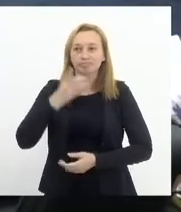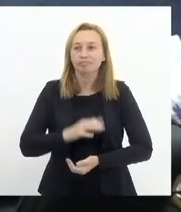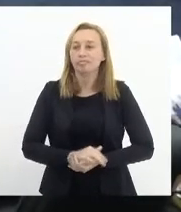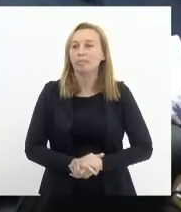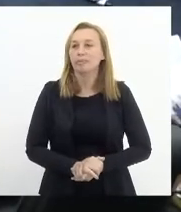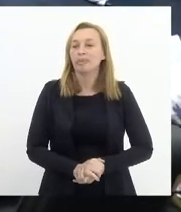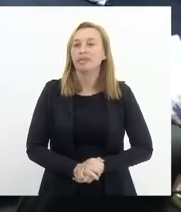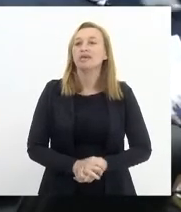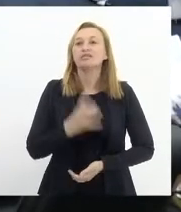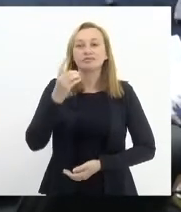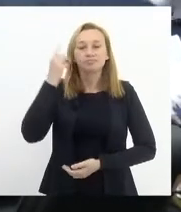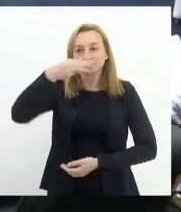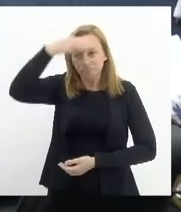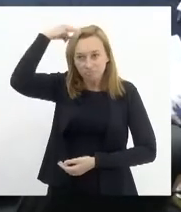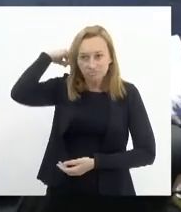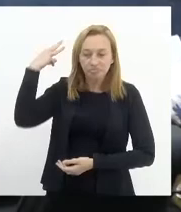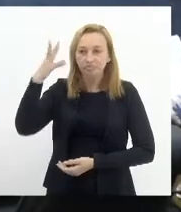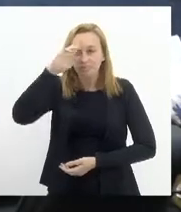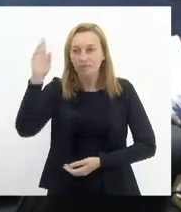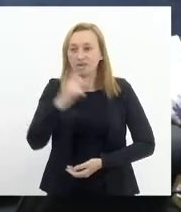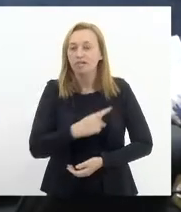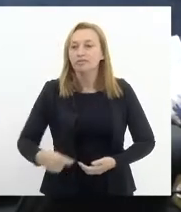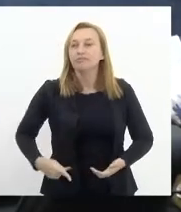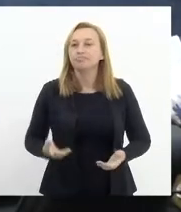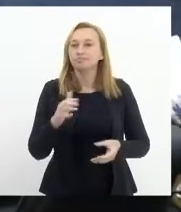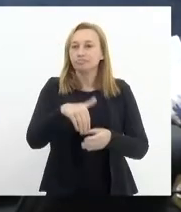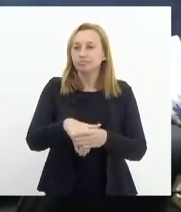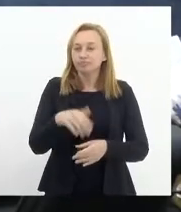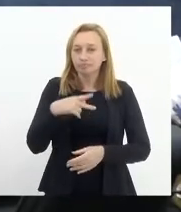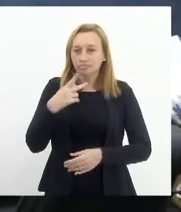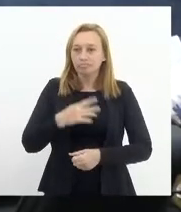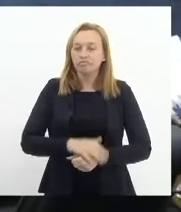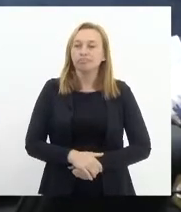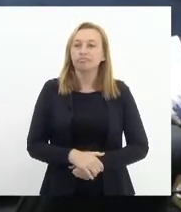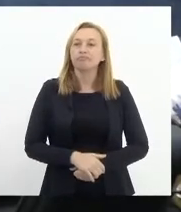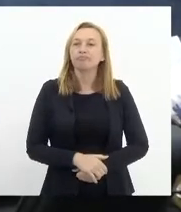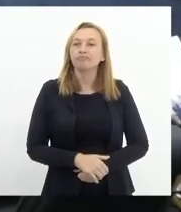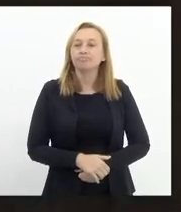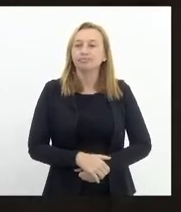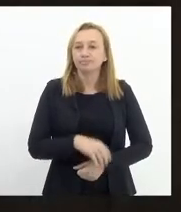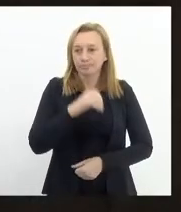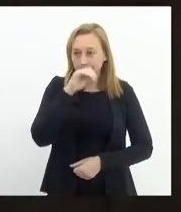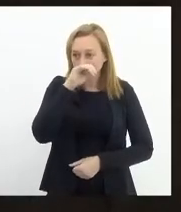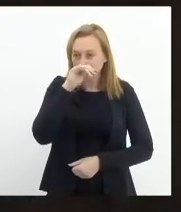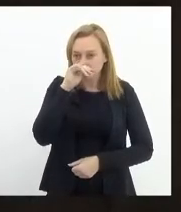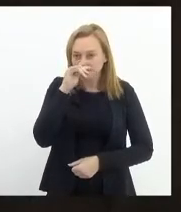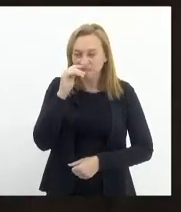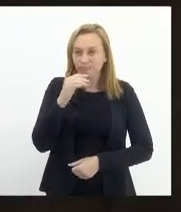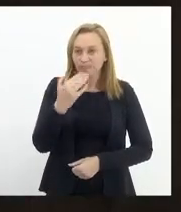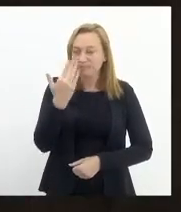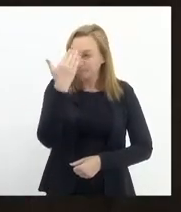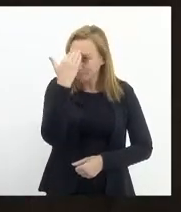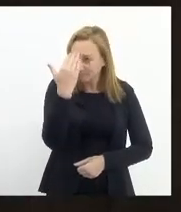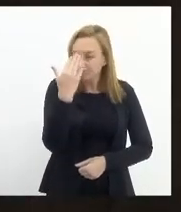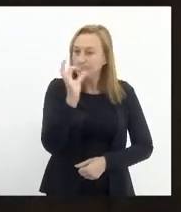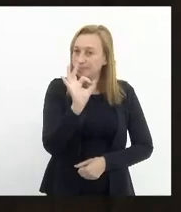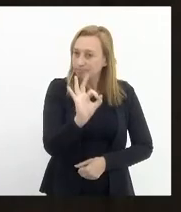Deputado Márcio. Senhor presidente, eu quero declarar um voto a respeito e agradecer, obviamente,